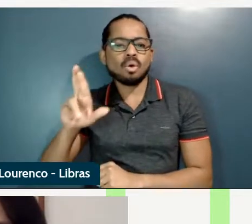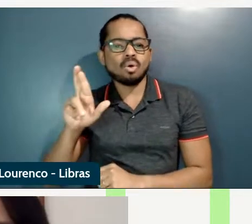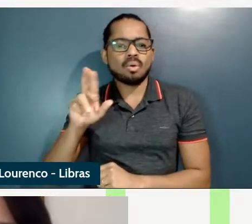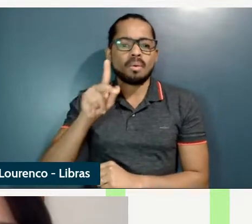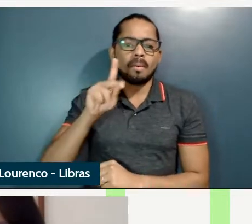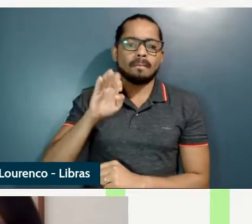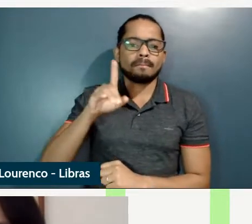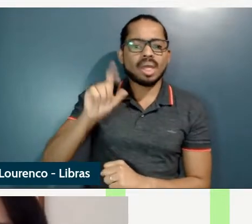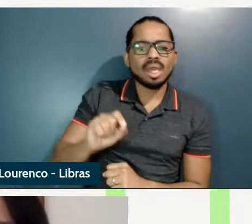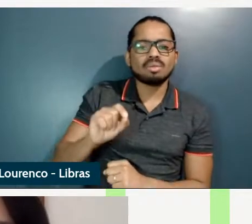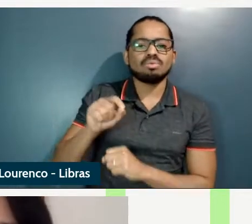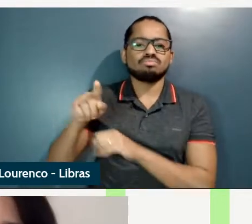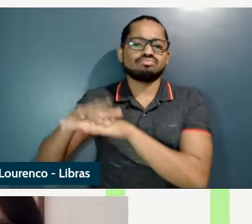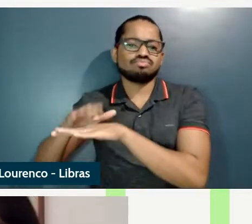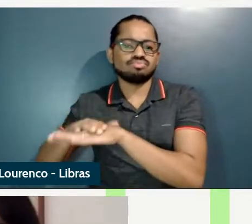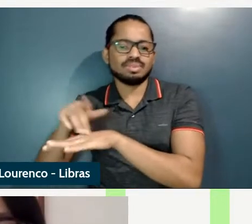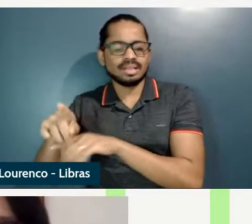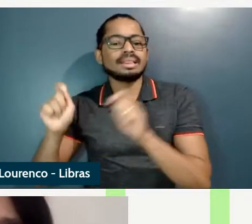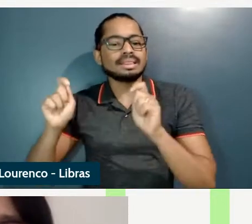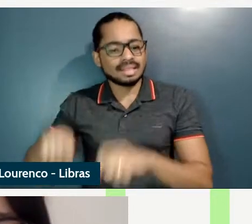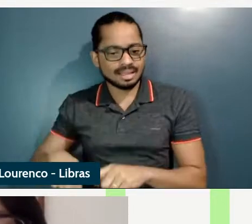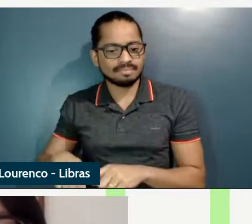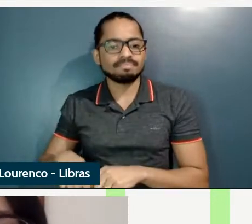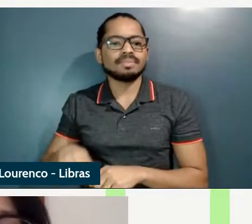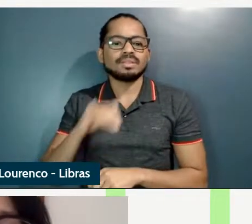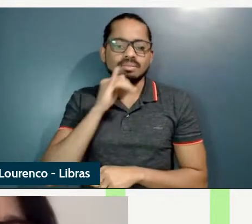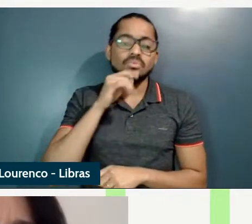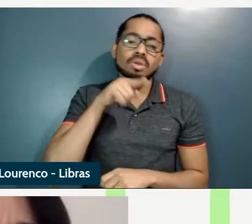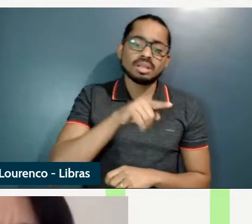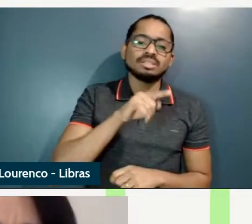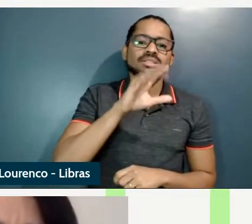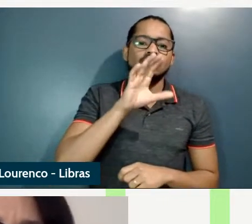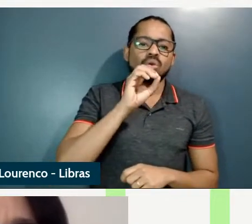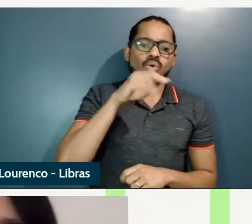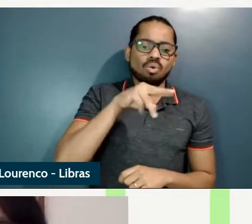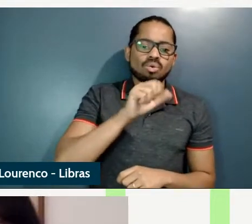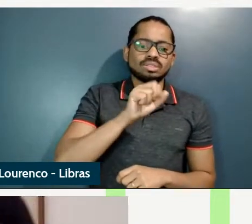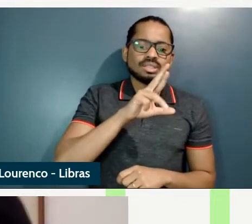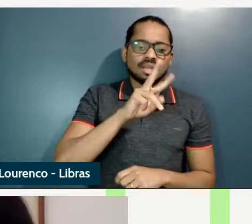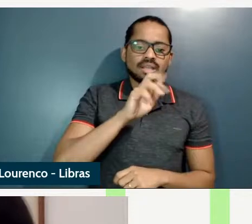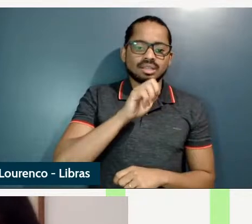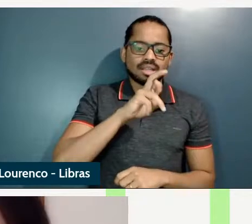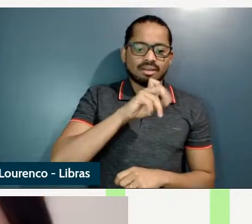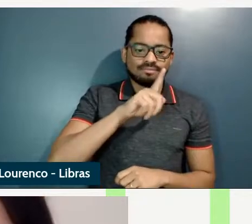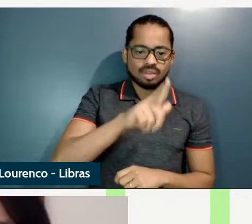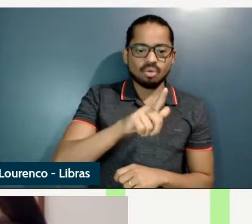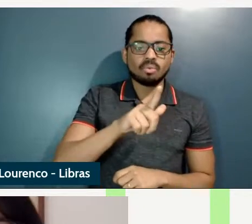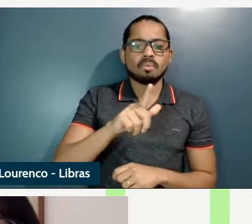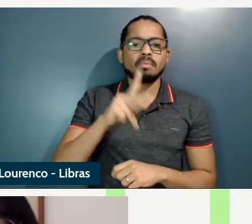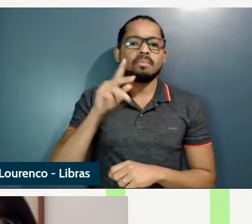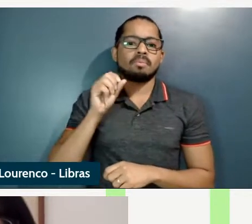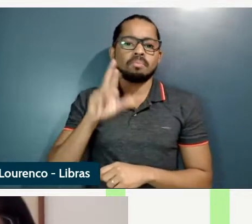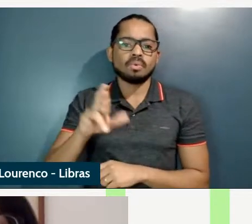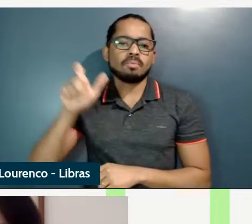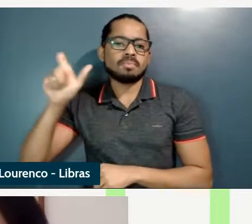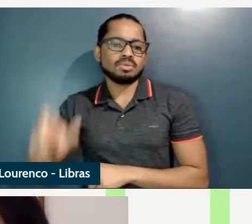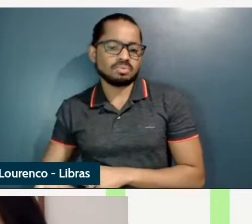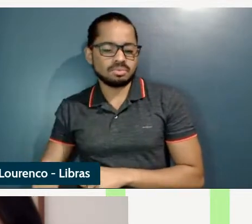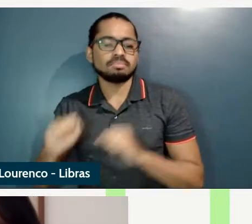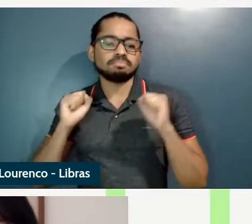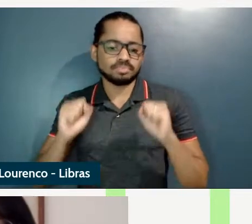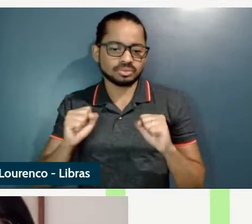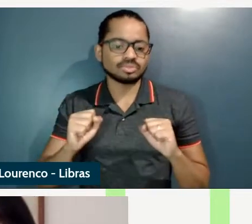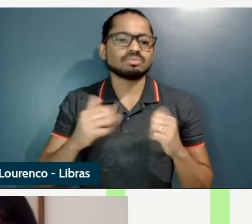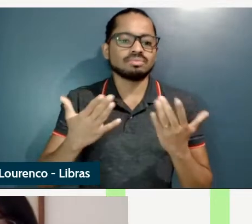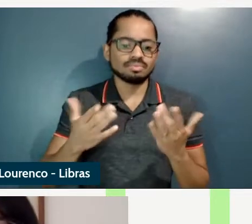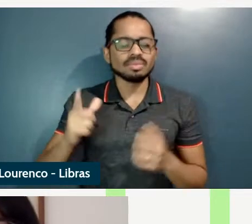pneu é reparável é consertável por qualquer pessoa mas não esse pneu é consertável pelo Harry e a outra